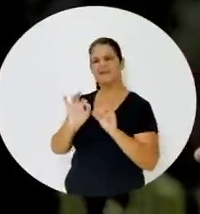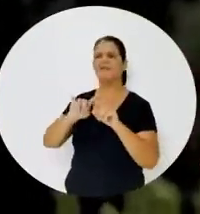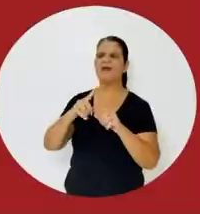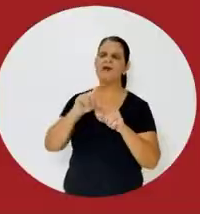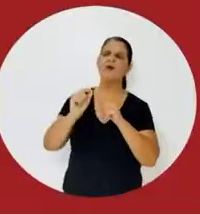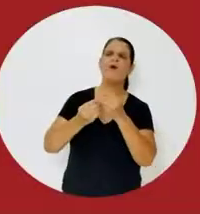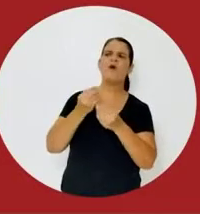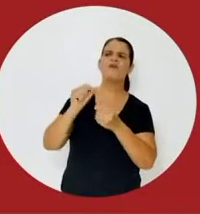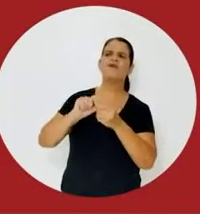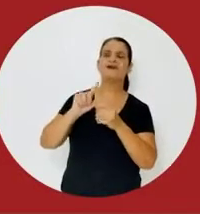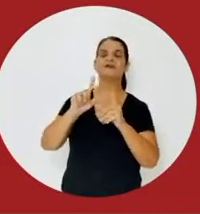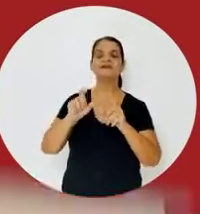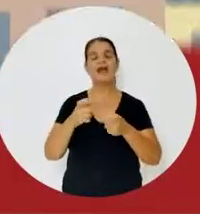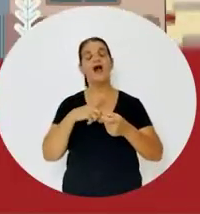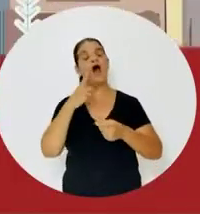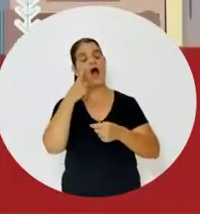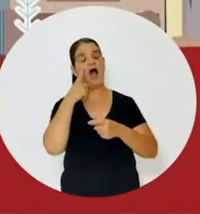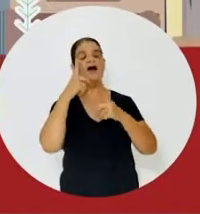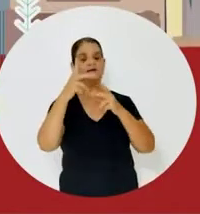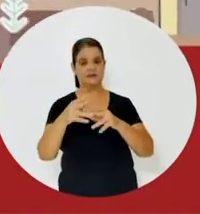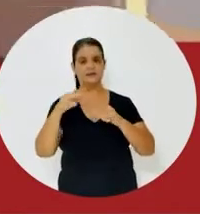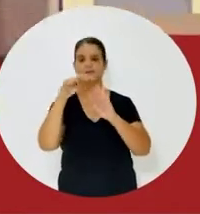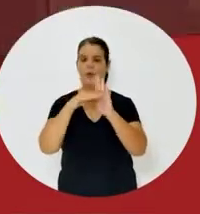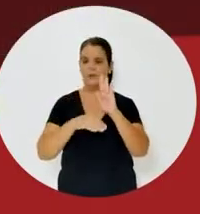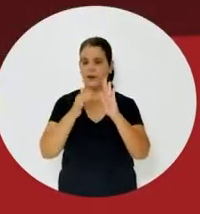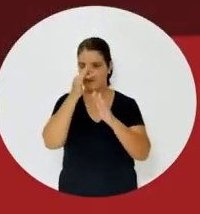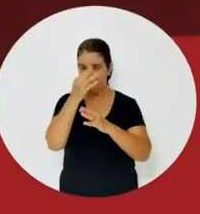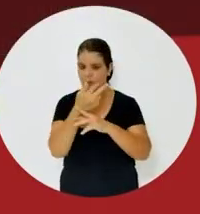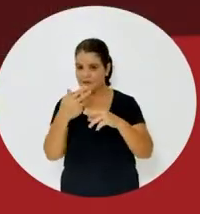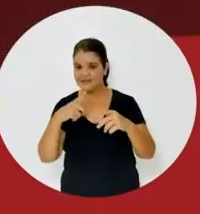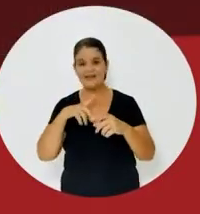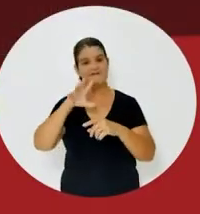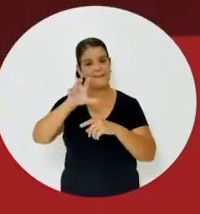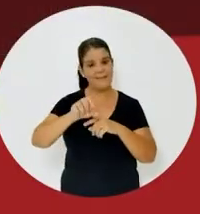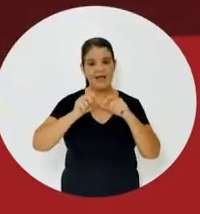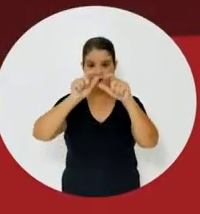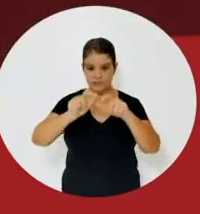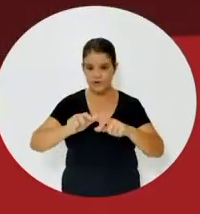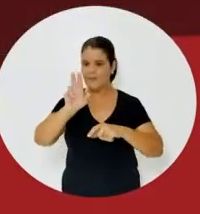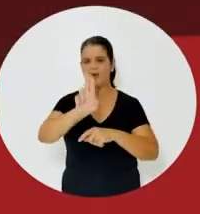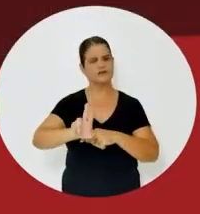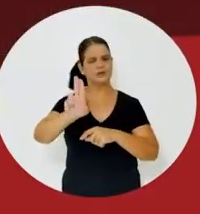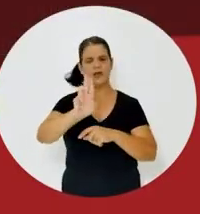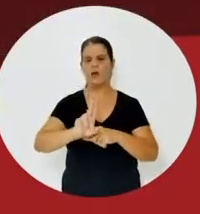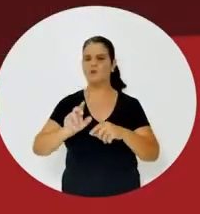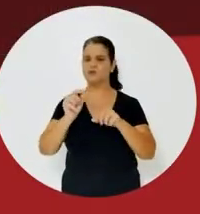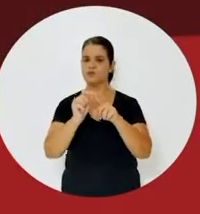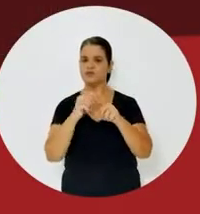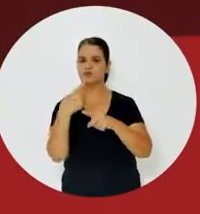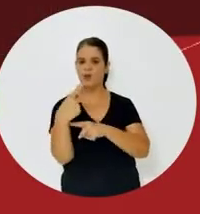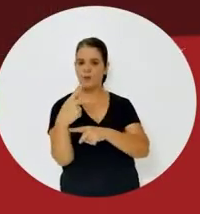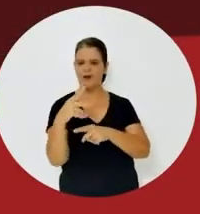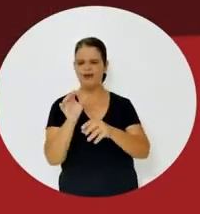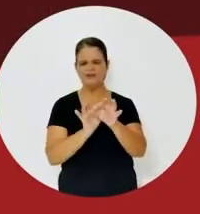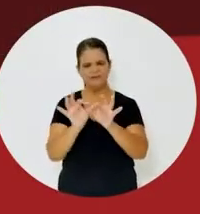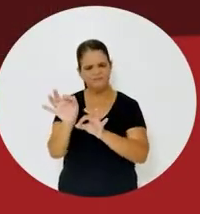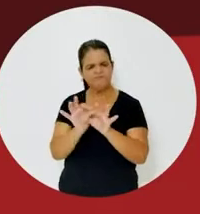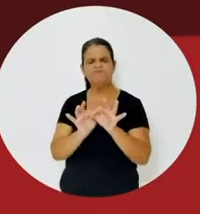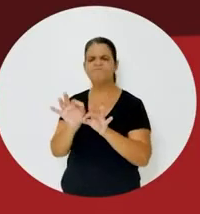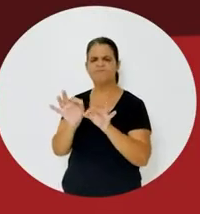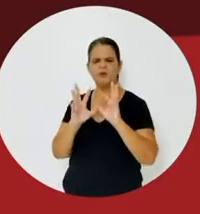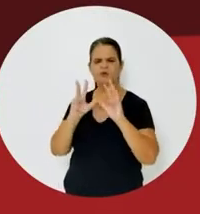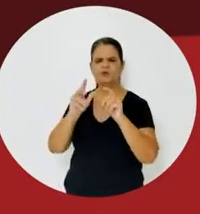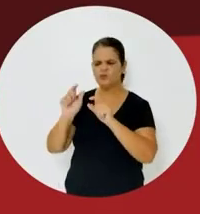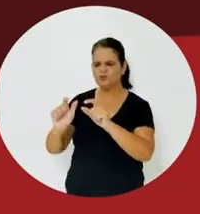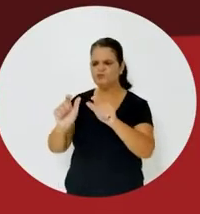isso como? Ó, vai ser assim. O programa Florescer vai pegar aquele espaço que tá sem uso lá do teu bairro e deixar bem arrumadinho e com